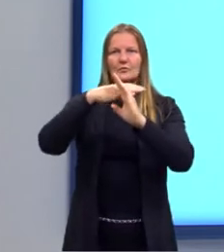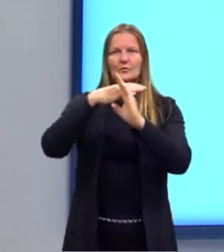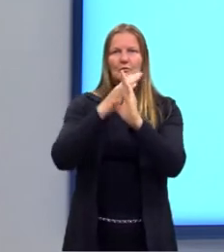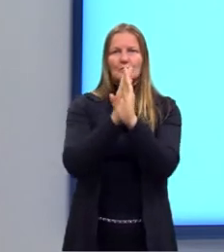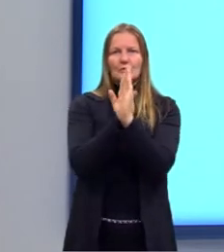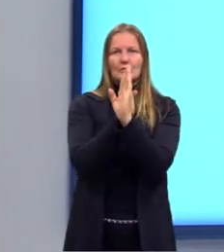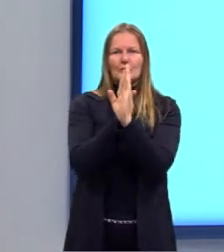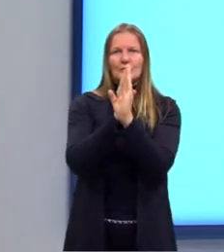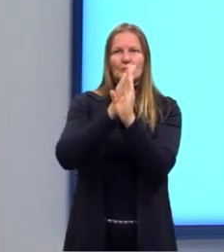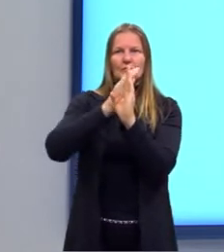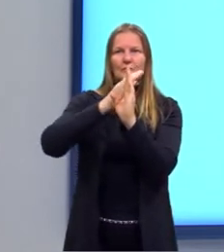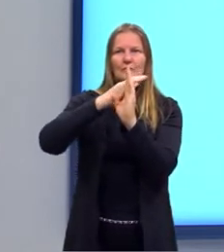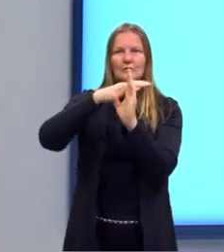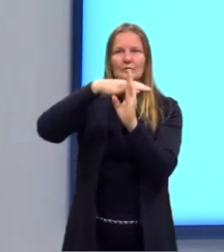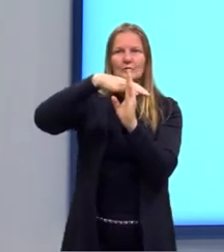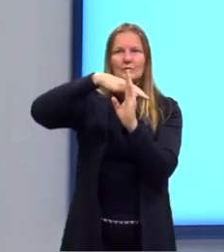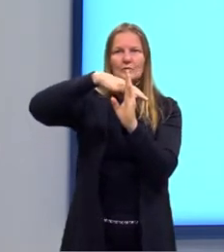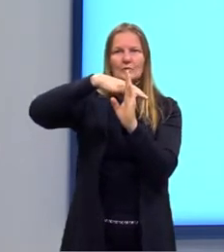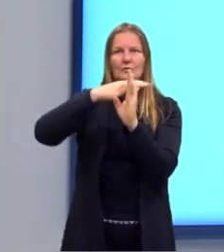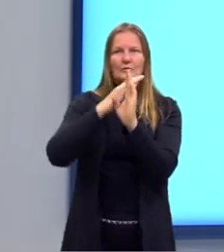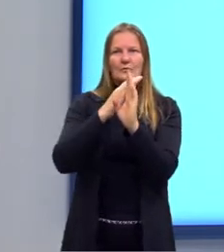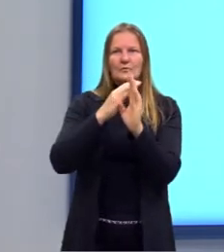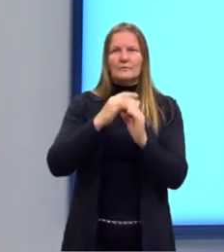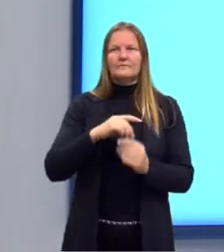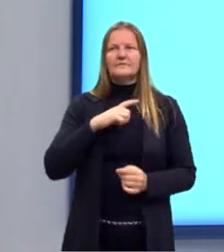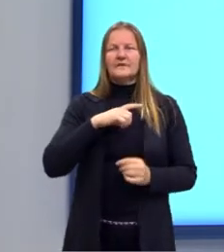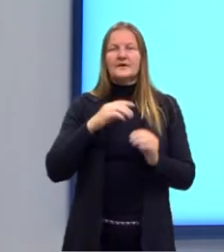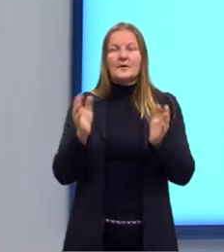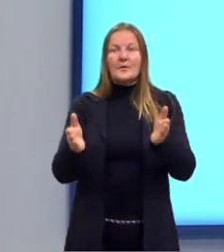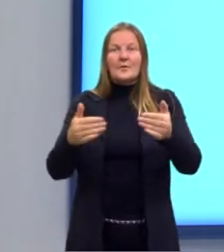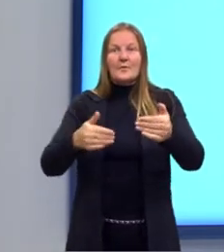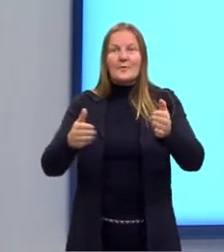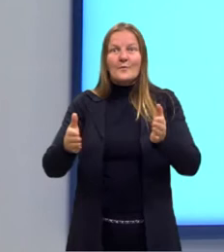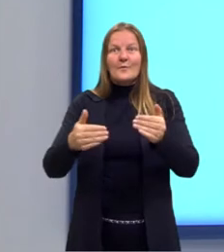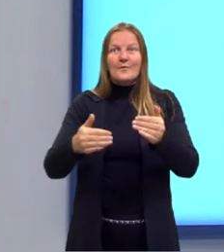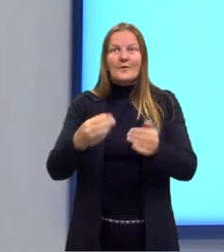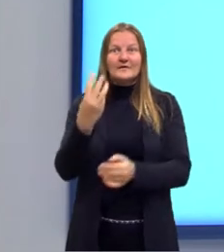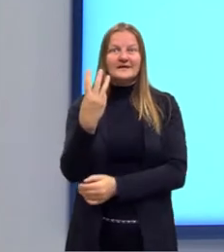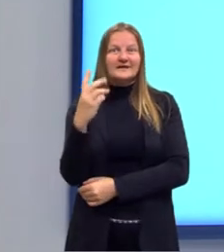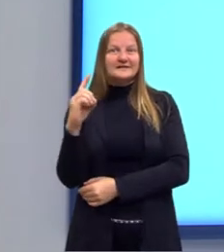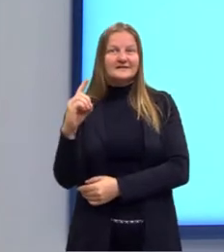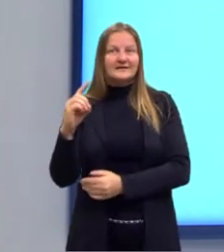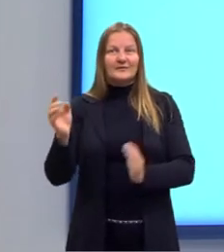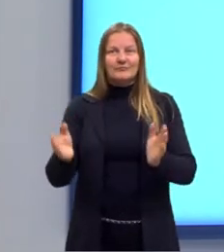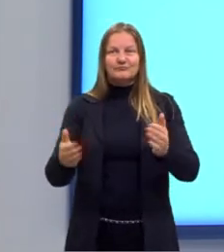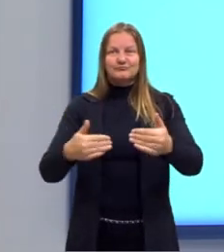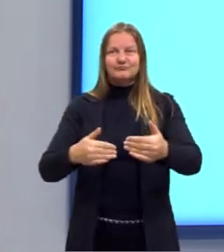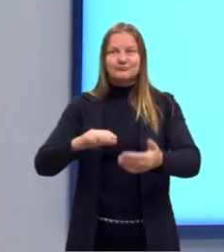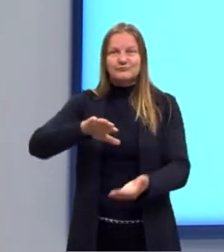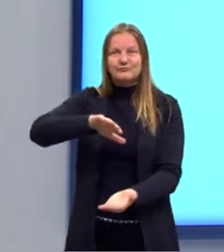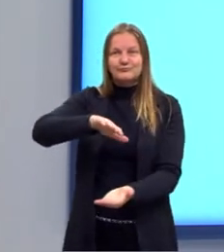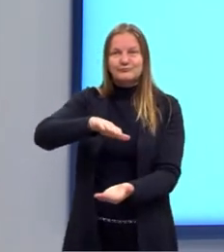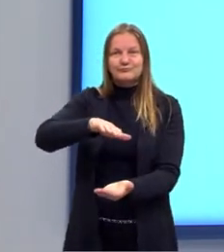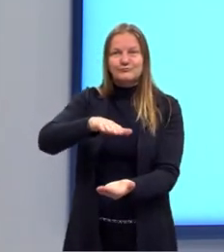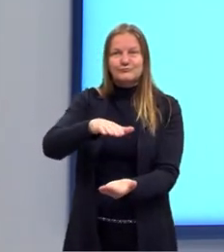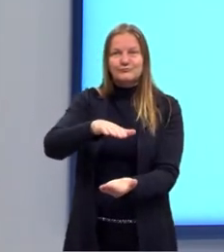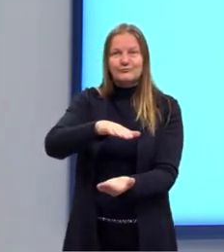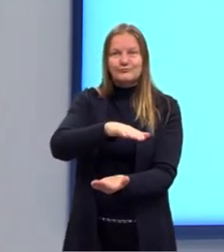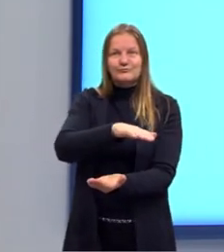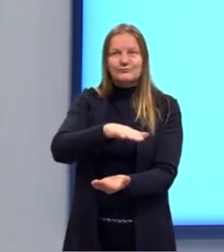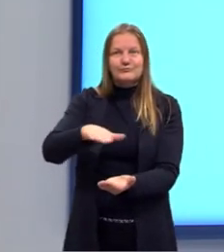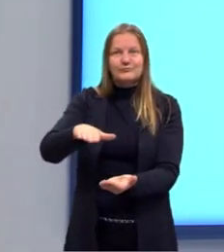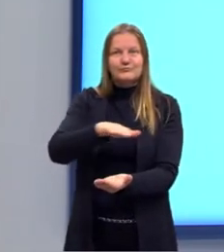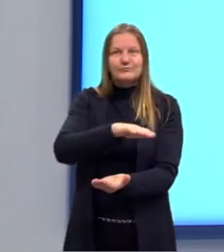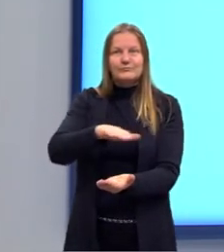temos três planos ali. E aqui nós temos uma figura tridimensional. Então, os conceitos de ponto,